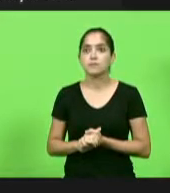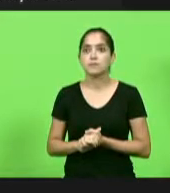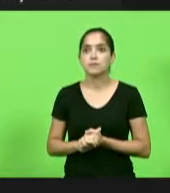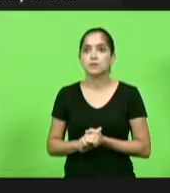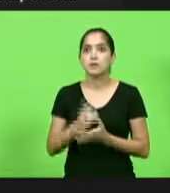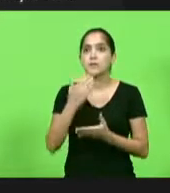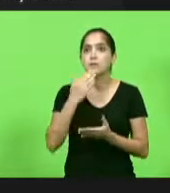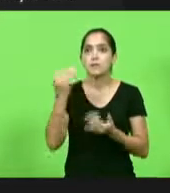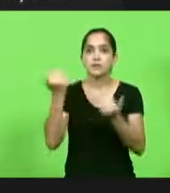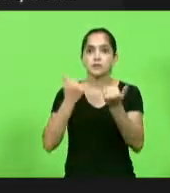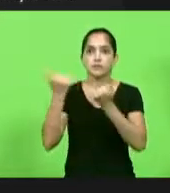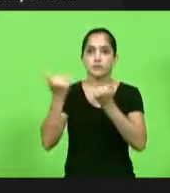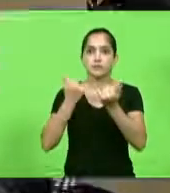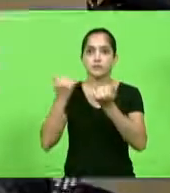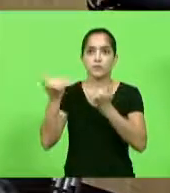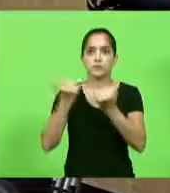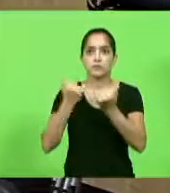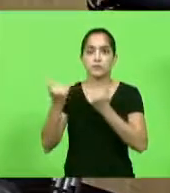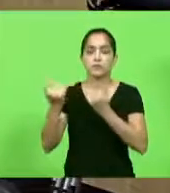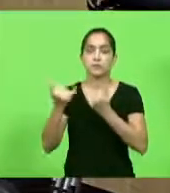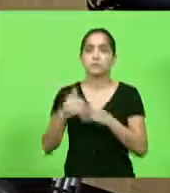Pedido de informação...